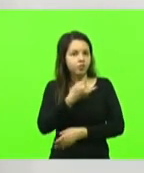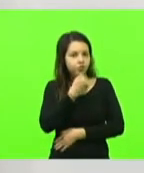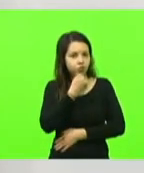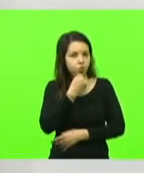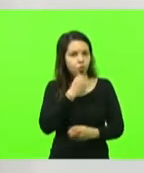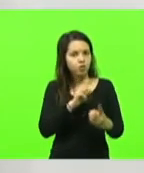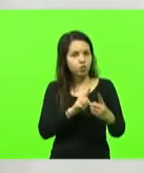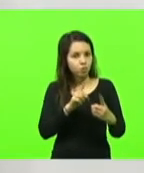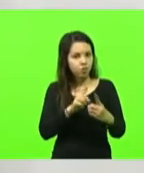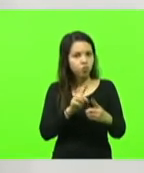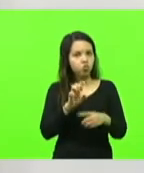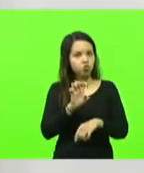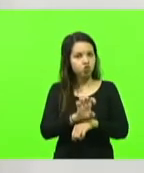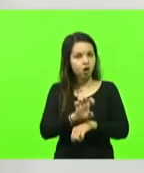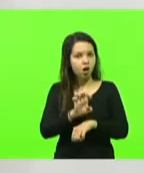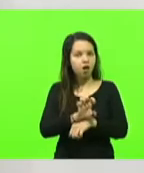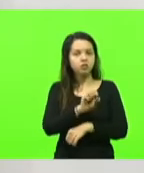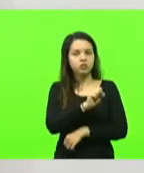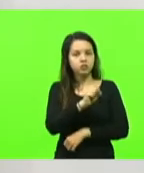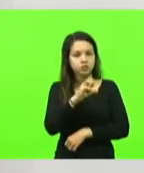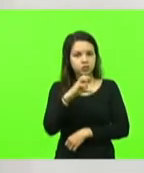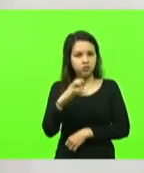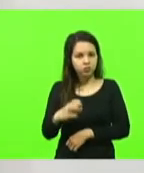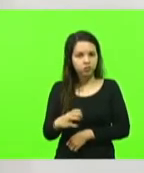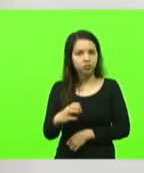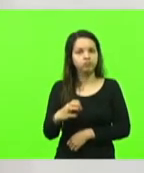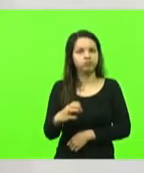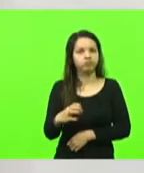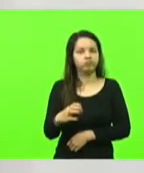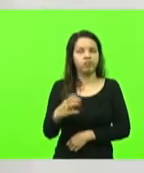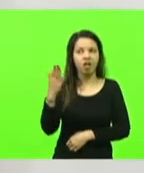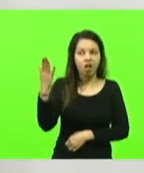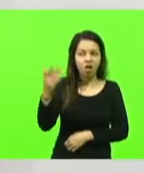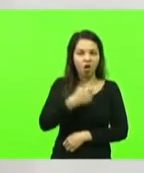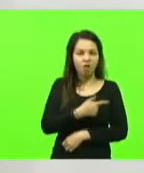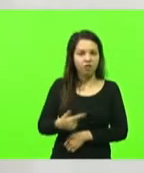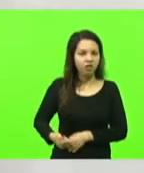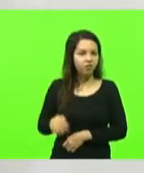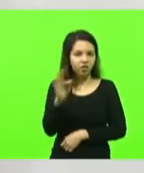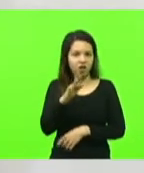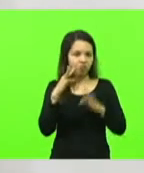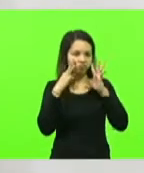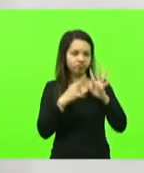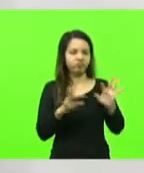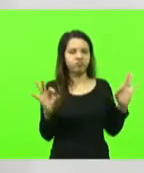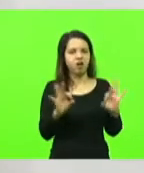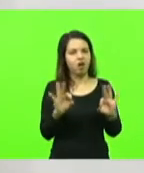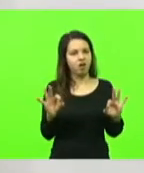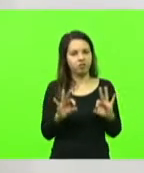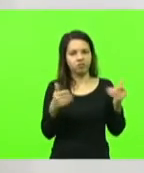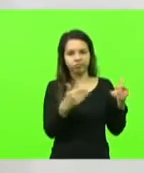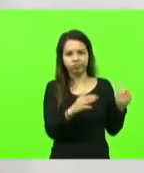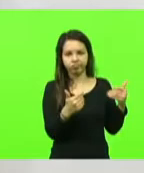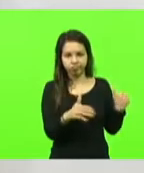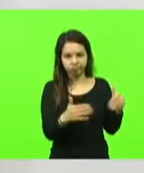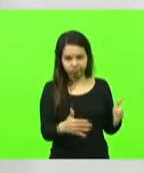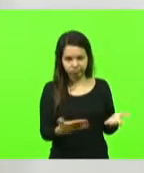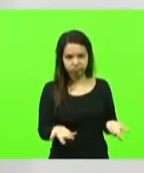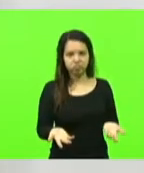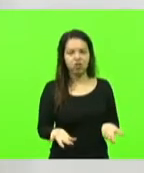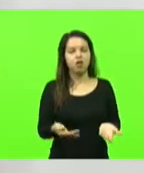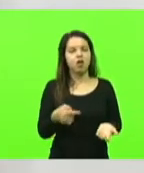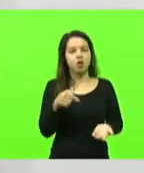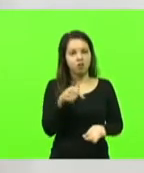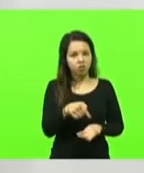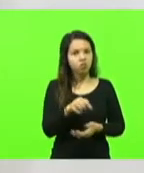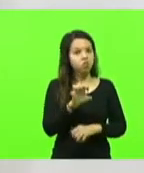o estado de Santa Catarina, de parte do governo federal, esteja assim. Olha que é o estado que o presidente